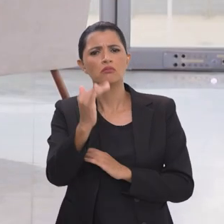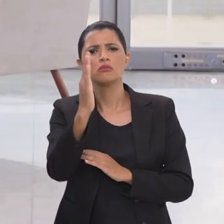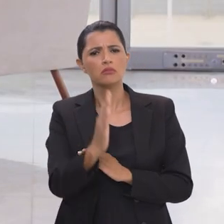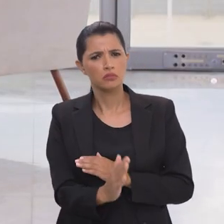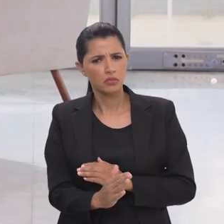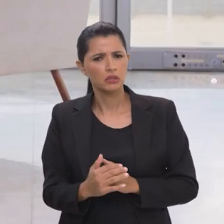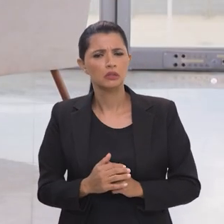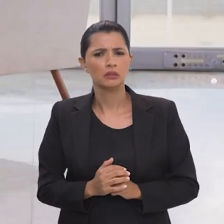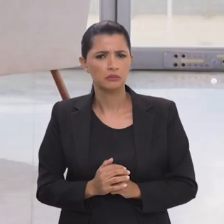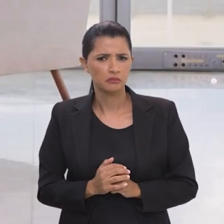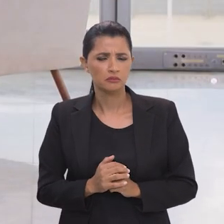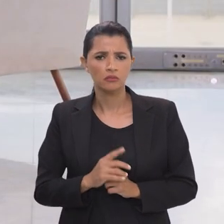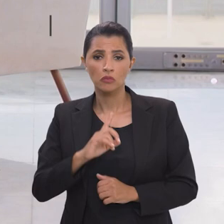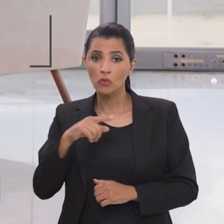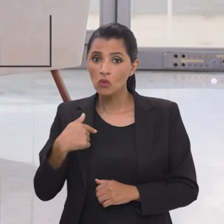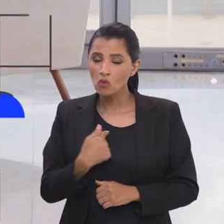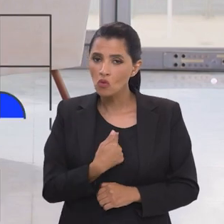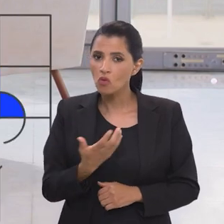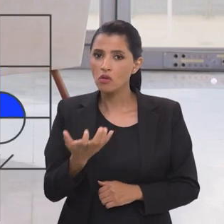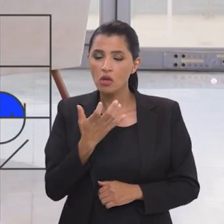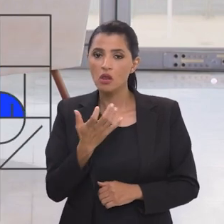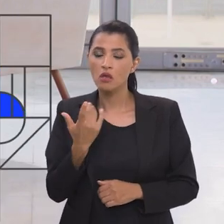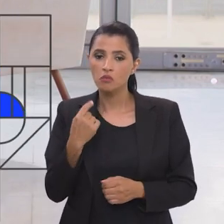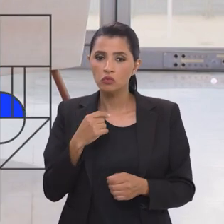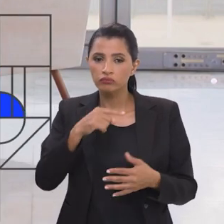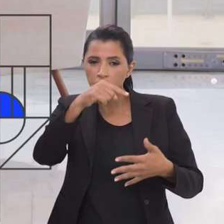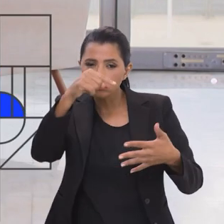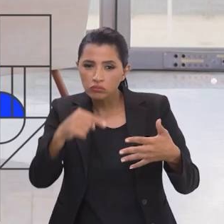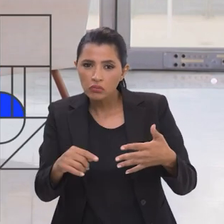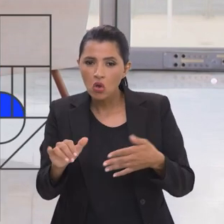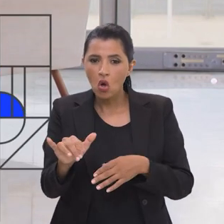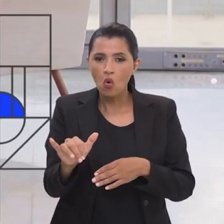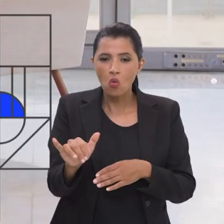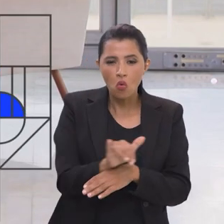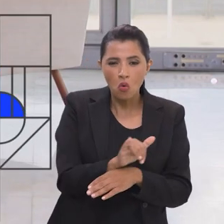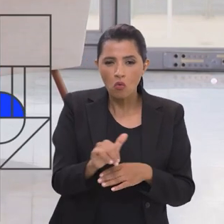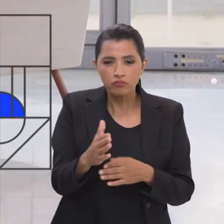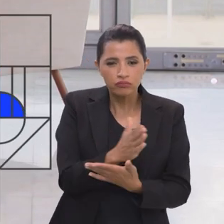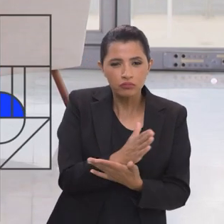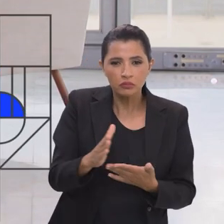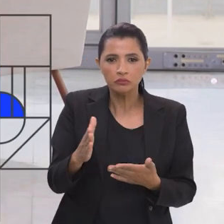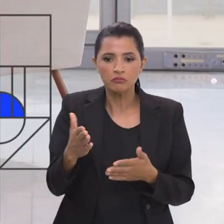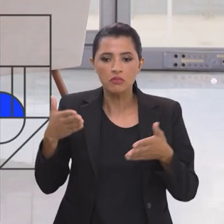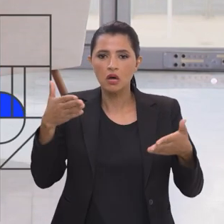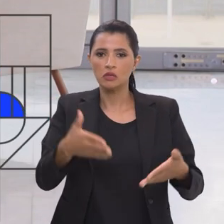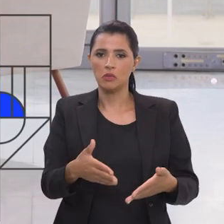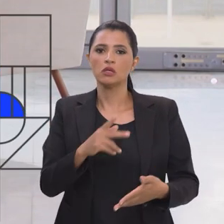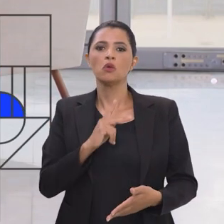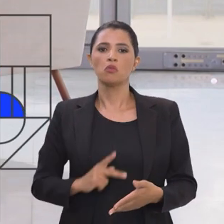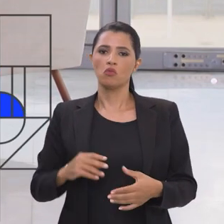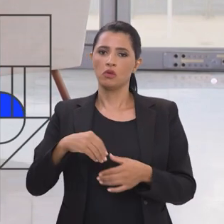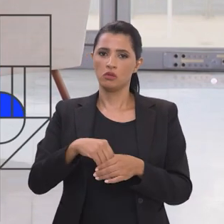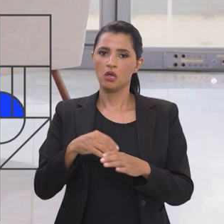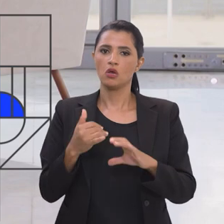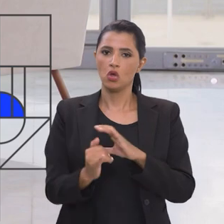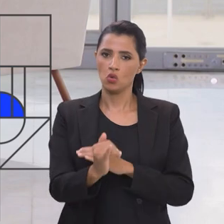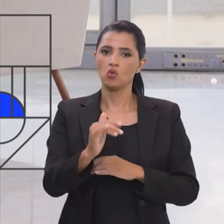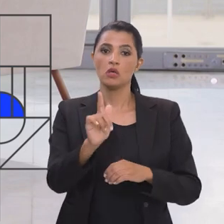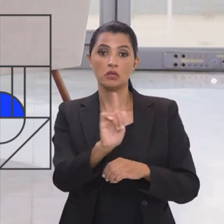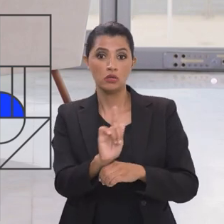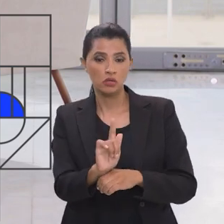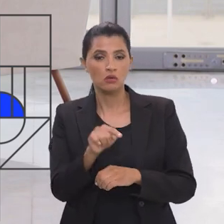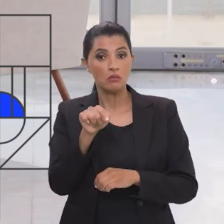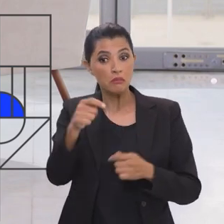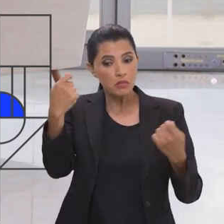acredito muito na EBC nós queremos restabelecer inclusive todos os mecanismos de participação pública na gestão da EBC